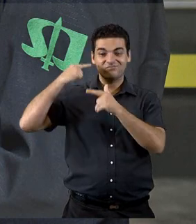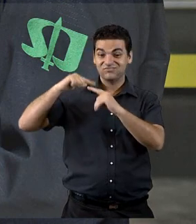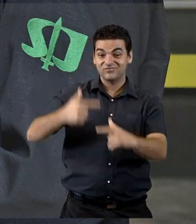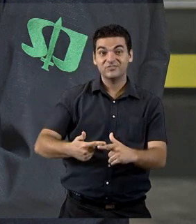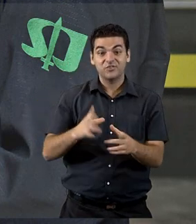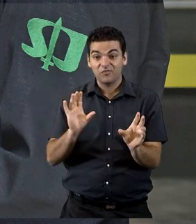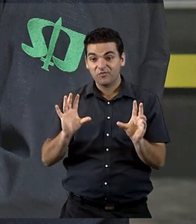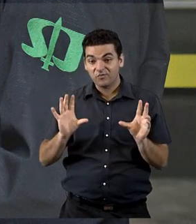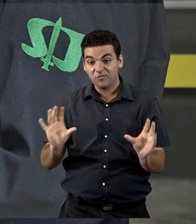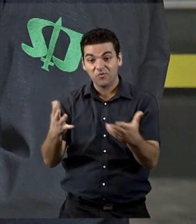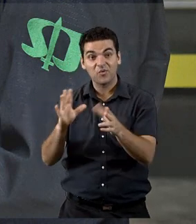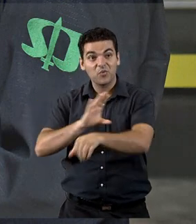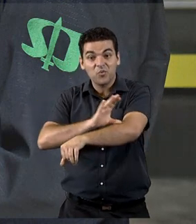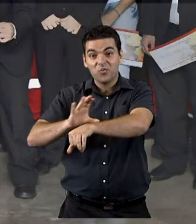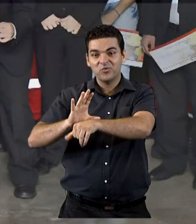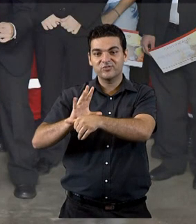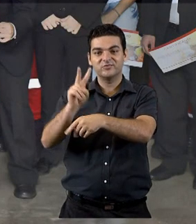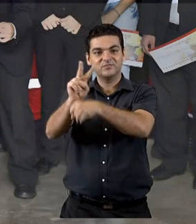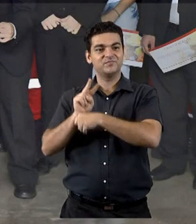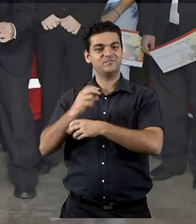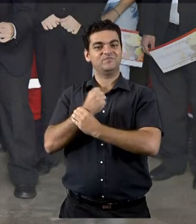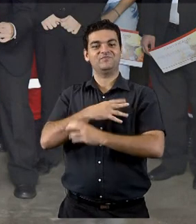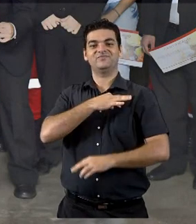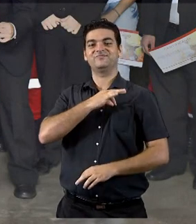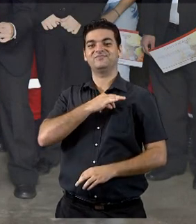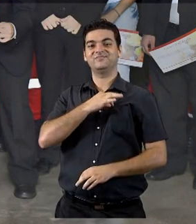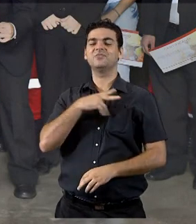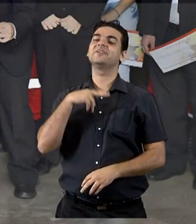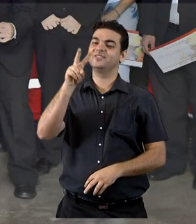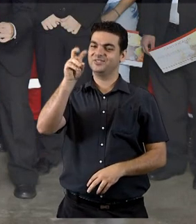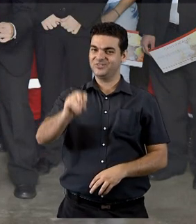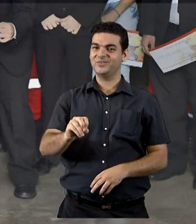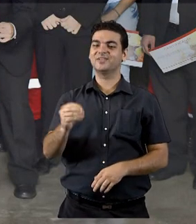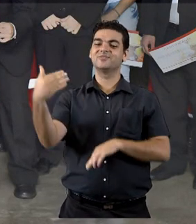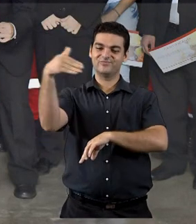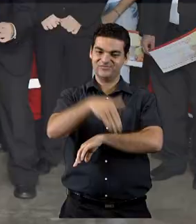voluntários. 50 colaboradores participaram da ação.